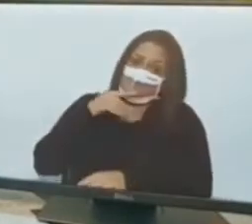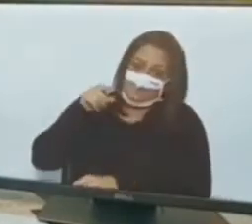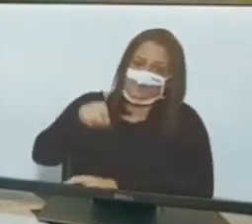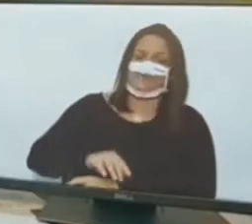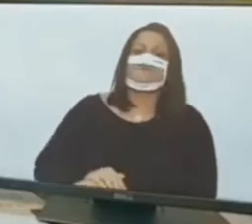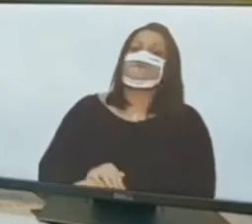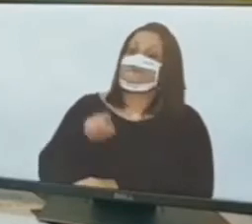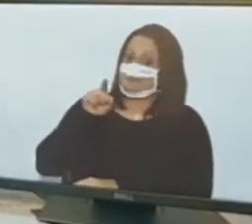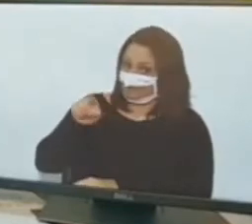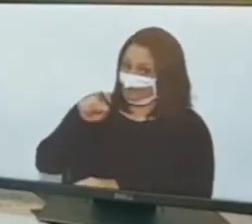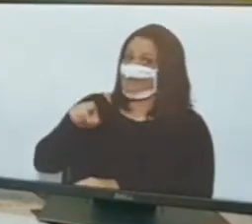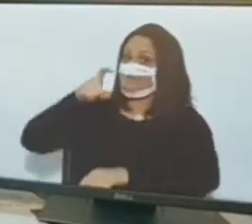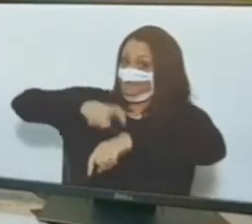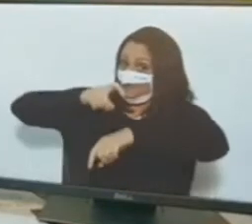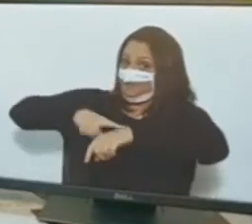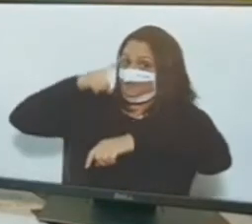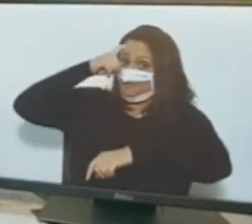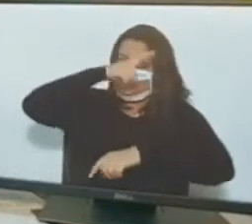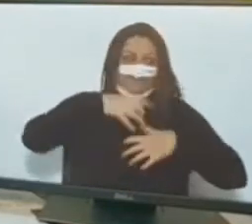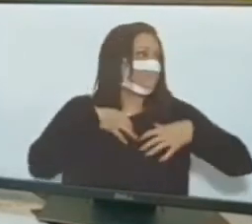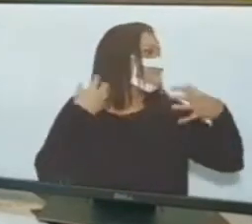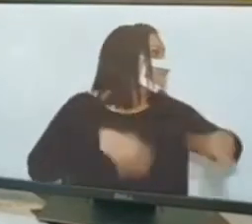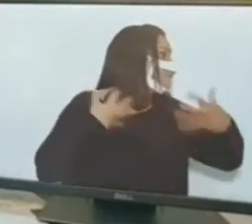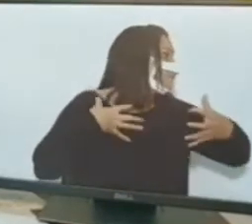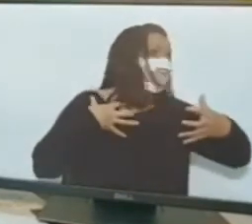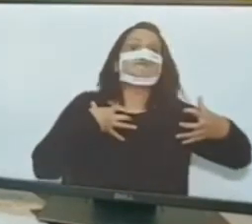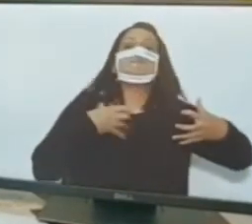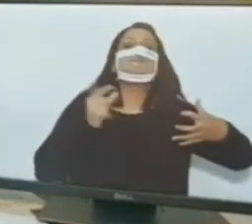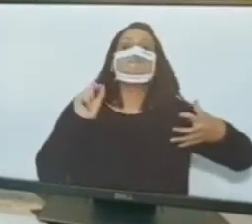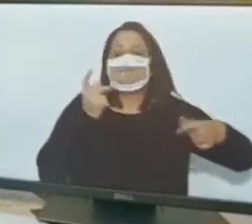que sempre, num momento difícil, eu me socorro para com ele, pô.